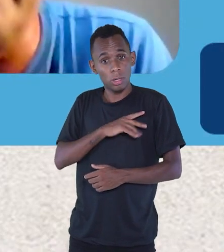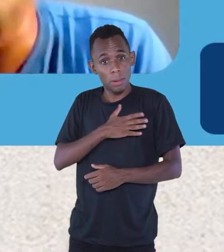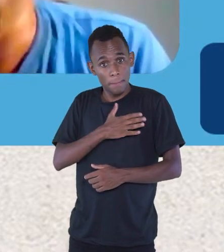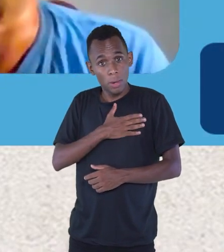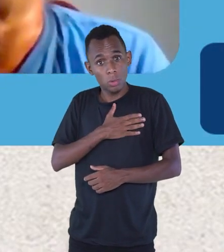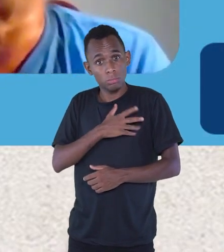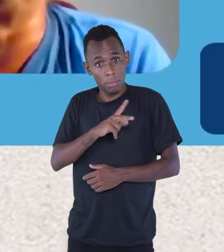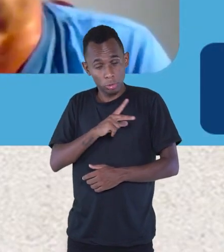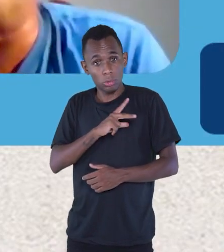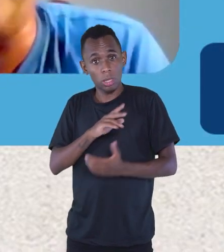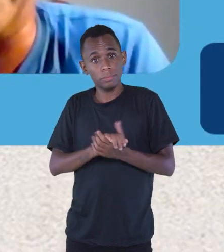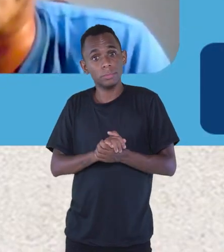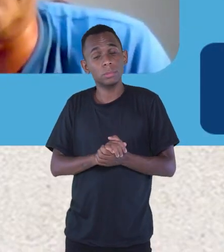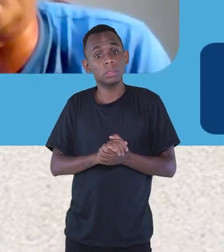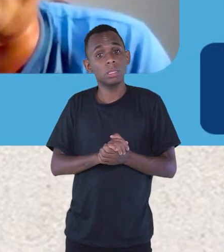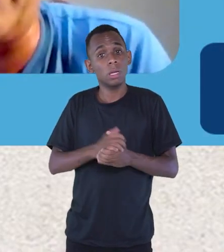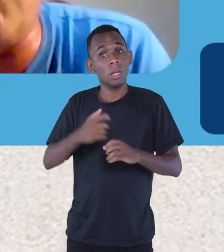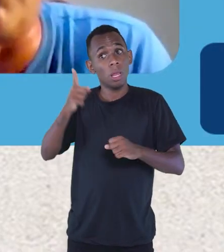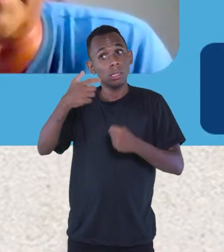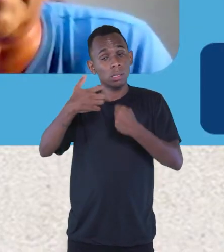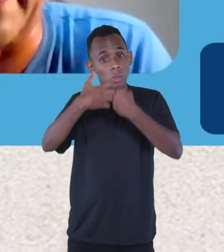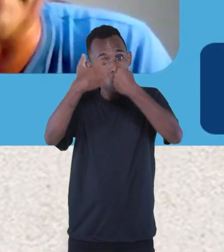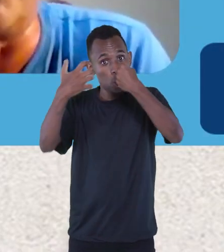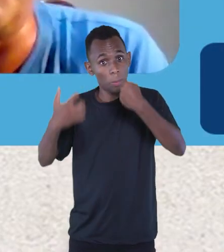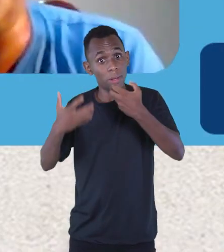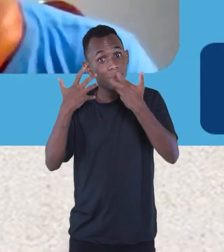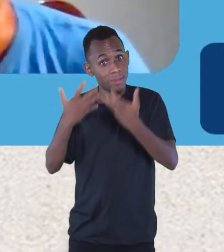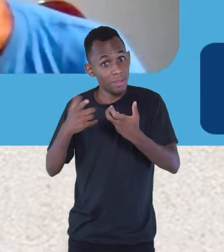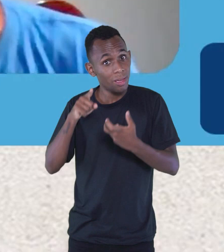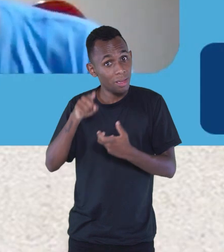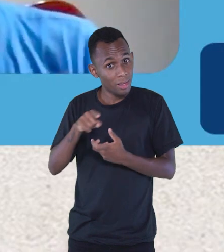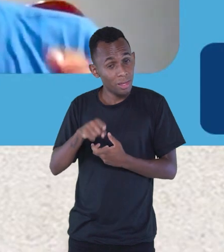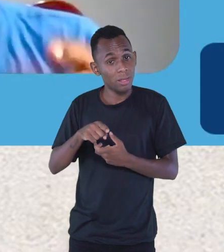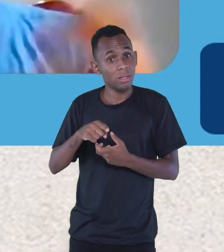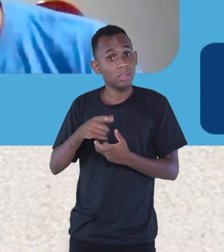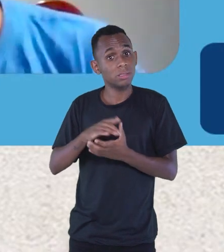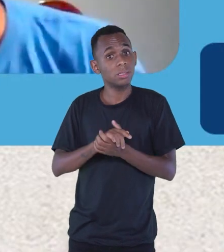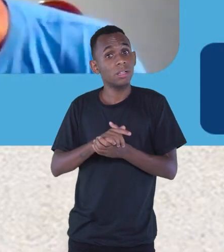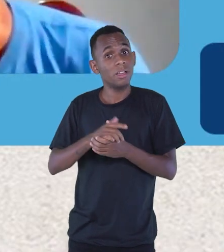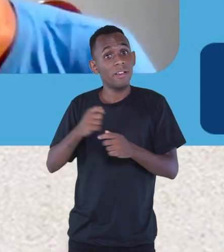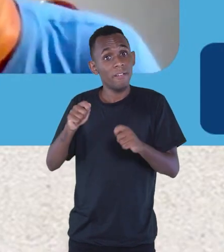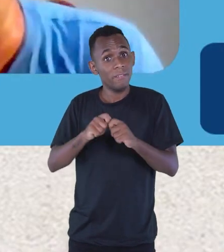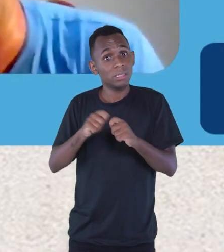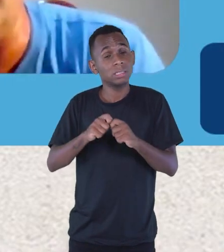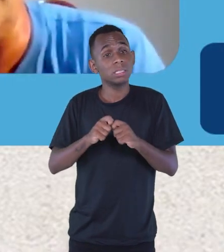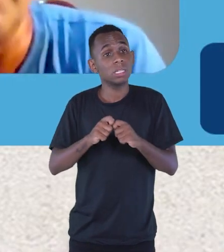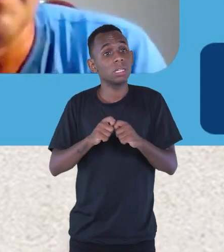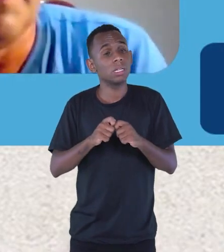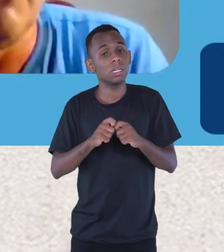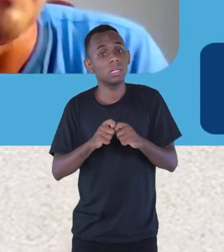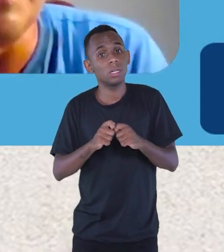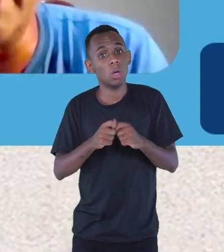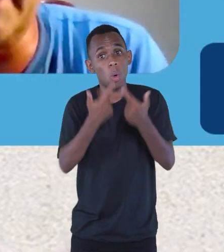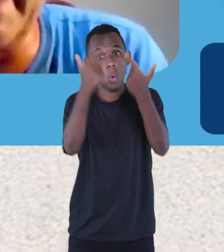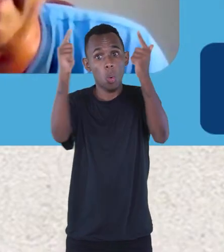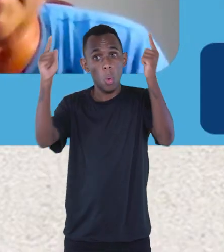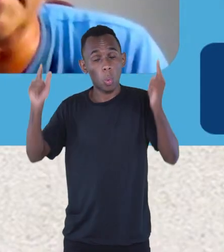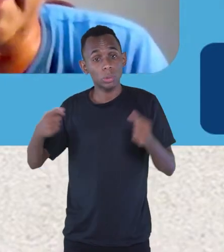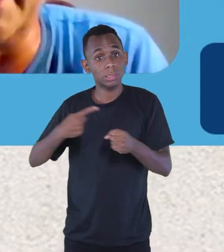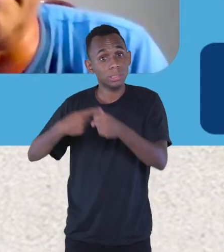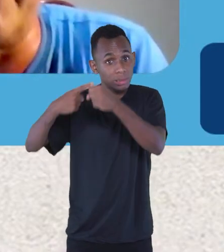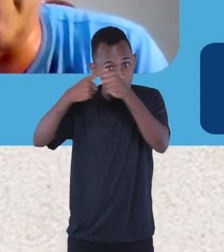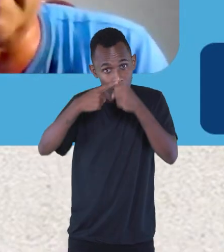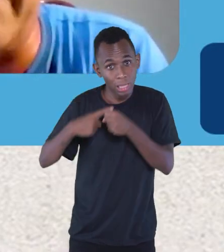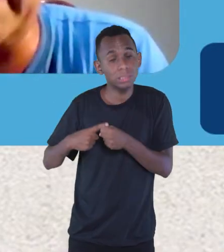quer que eu faça isso para outras cidades onde ele tem, ele trabalha com gestão cultural, onde ele tem